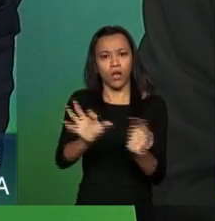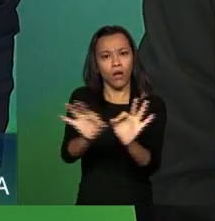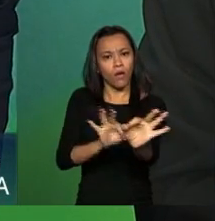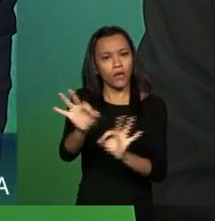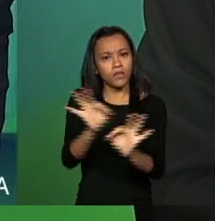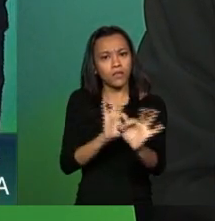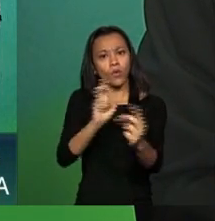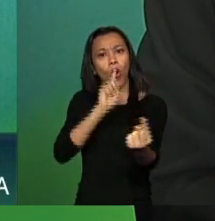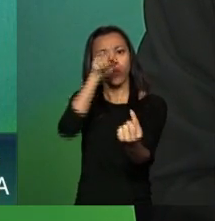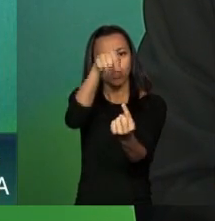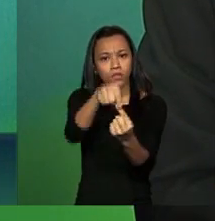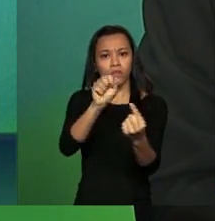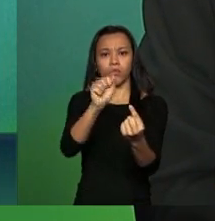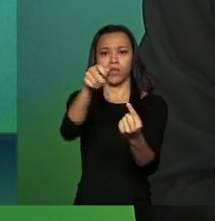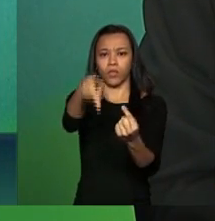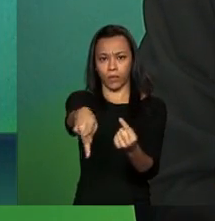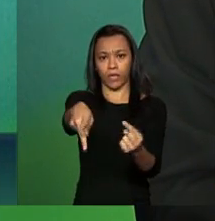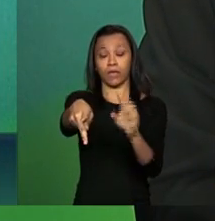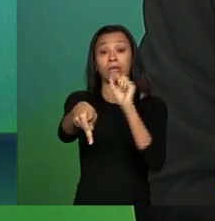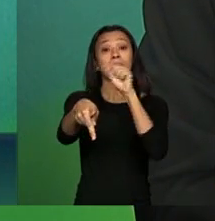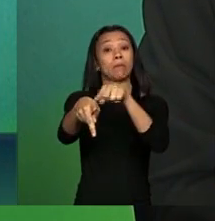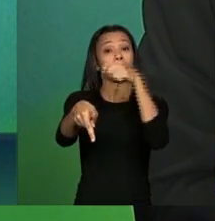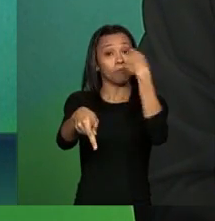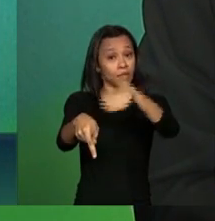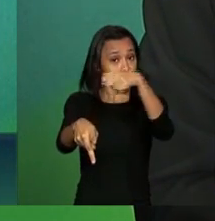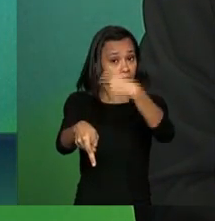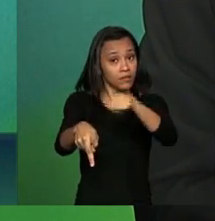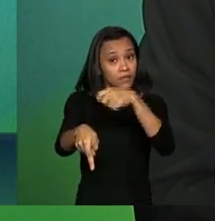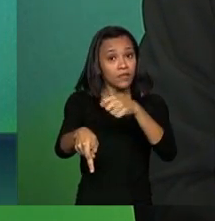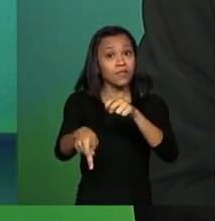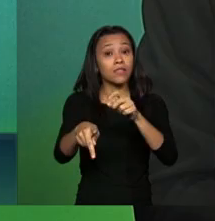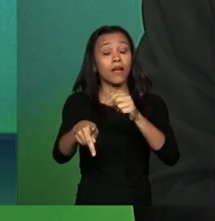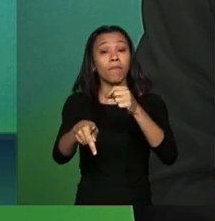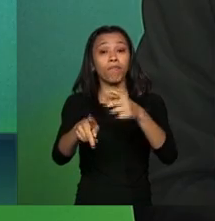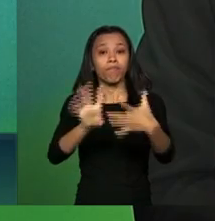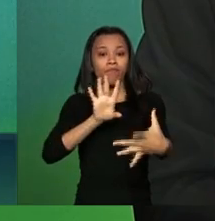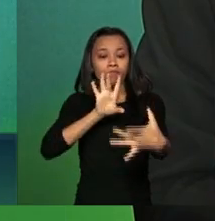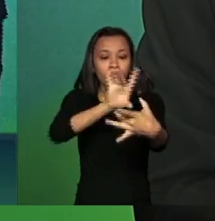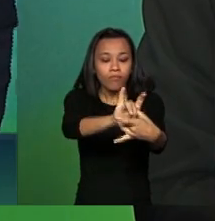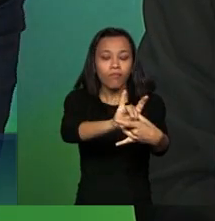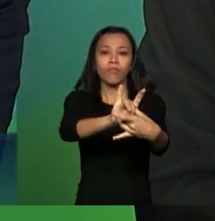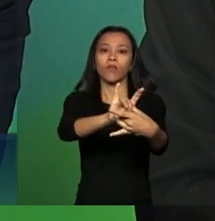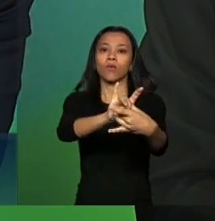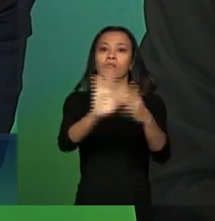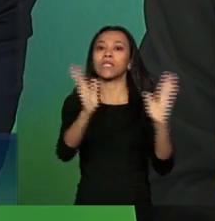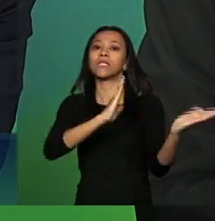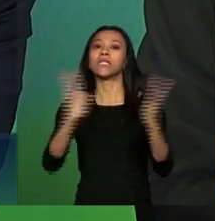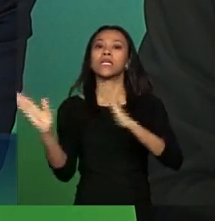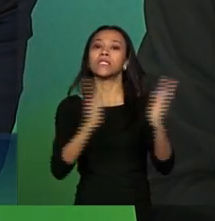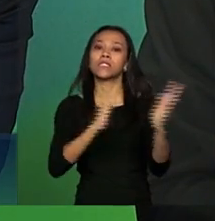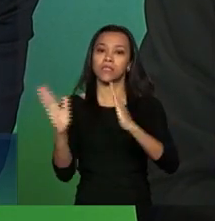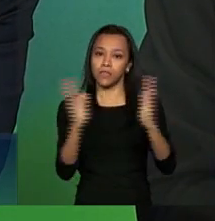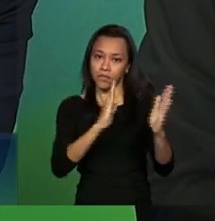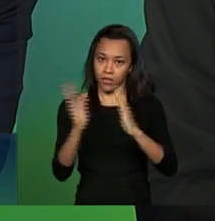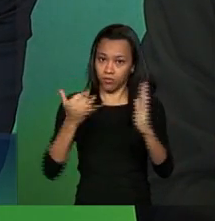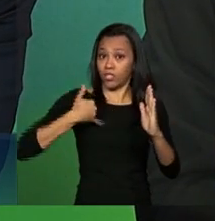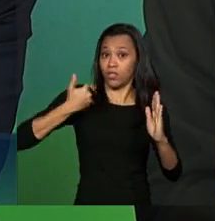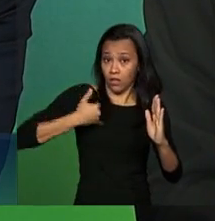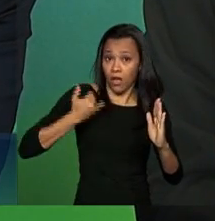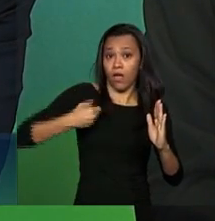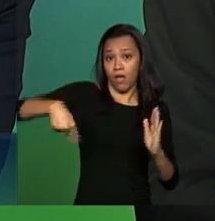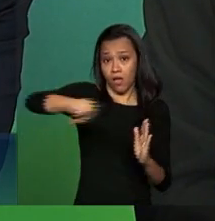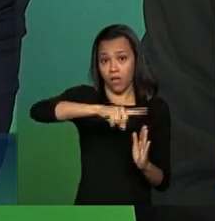aposentadoria, ele tem que levar em conta a transição demográfica. O aumento da expectativa de vida e de